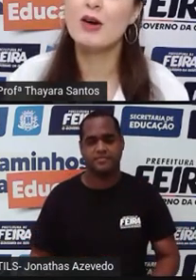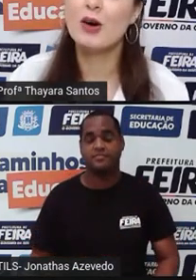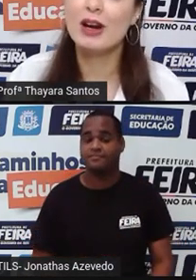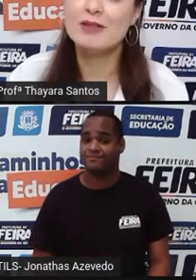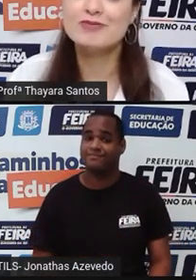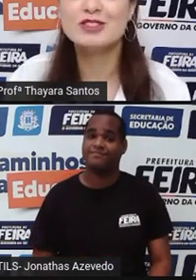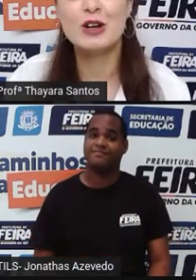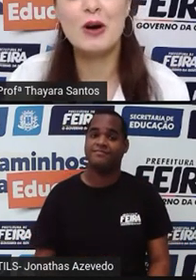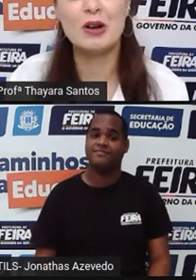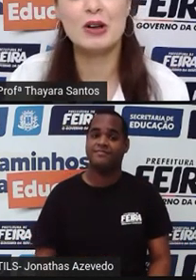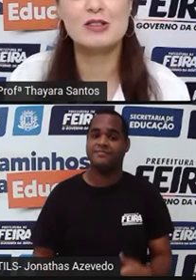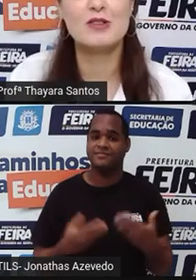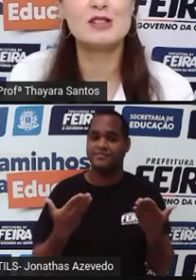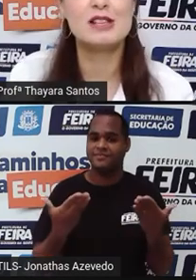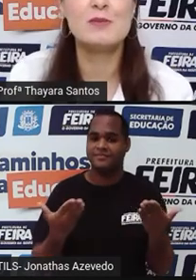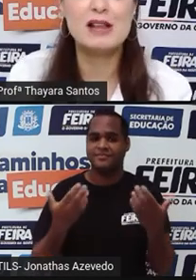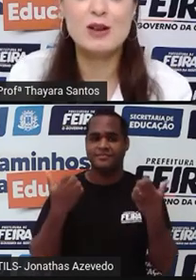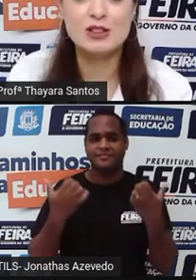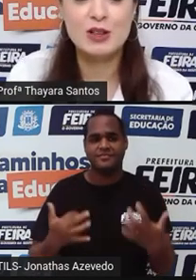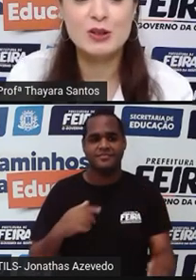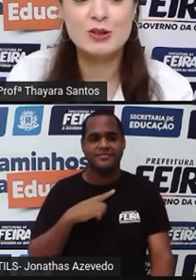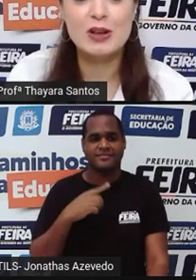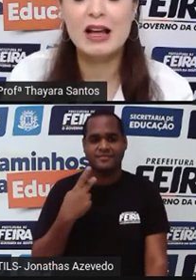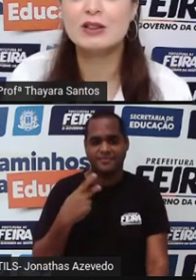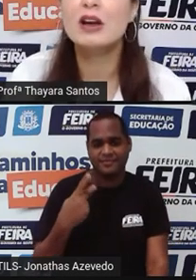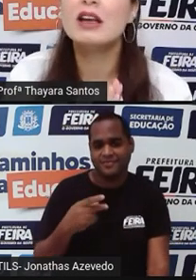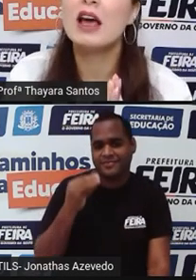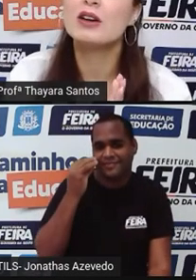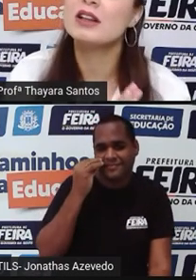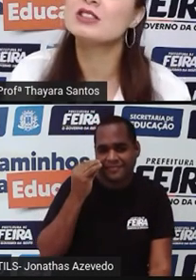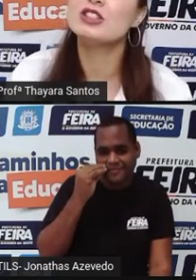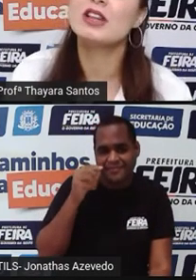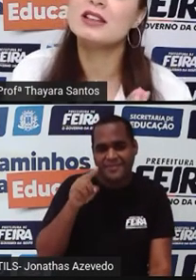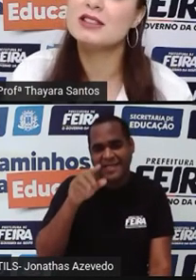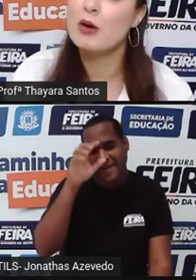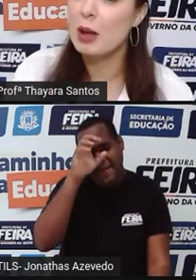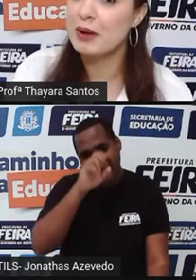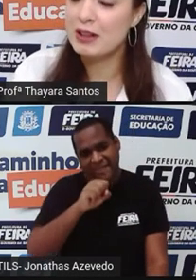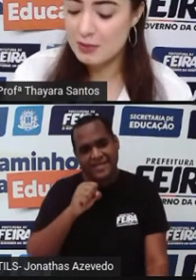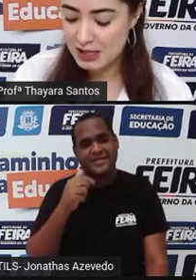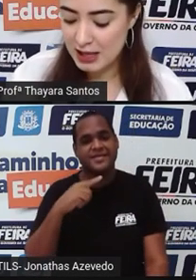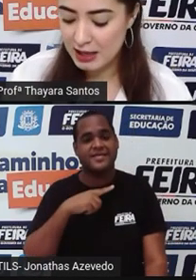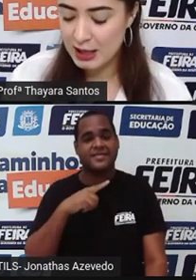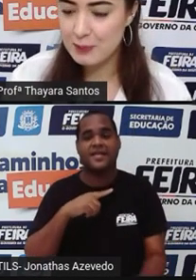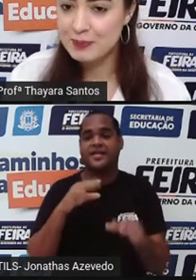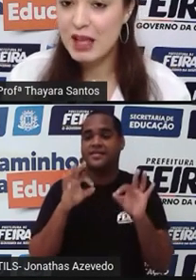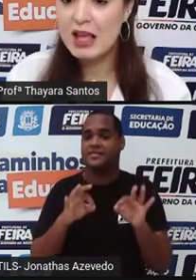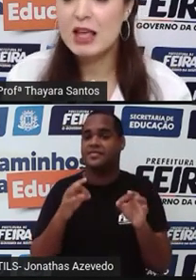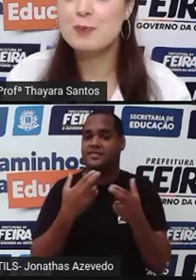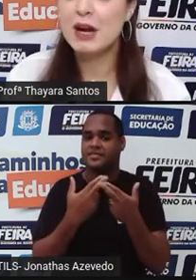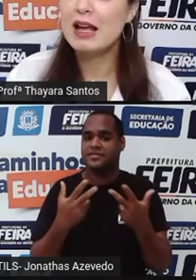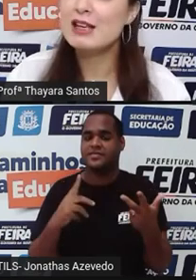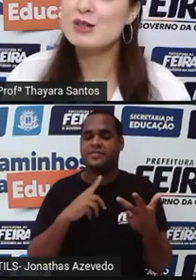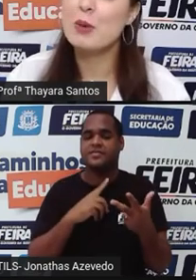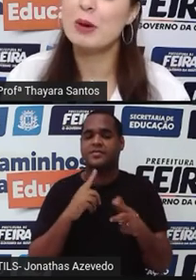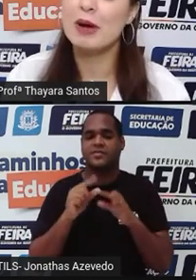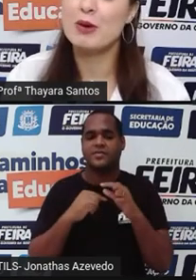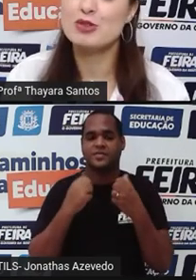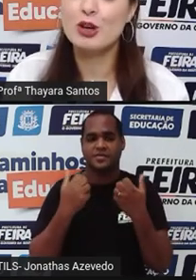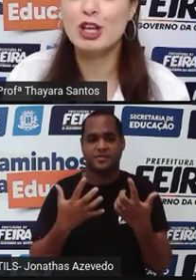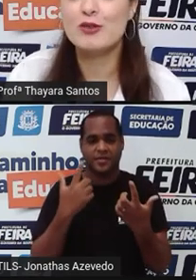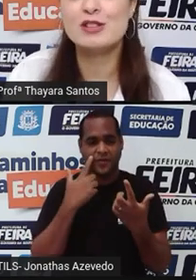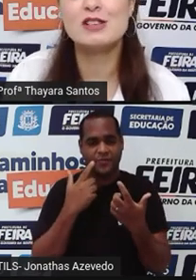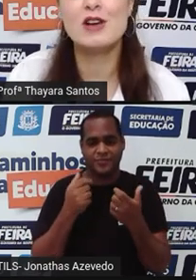E agora chegou a hora que eu sei que vocês mais gostam de do outro lado que é a hora da gente testar o que aprendemos até aqui. E para isso eu